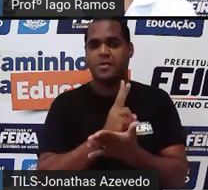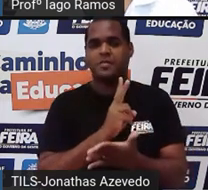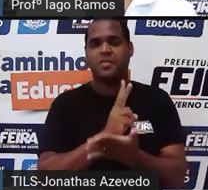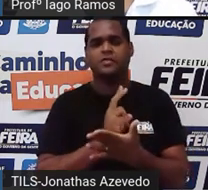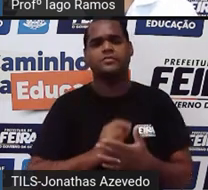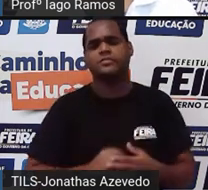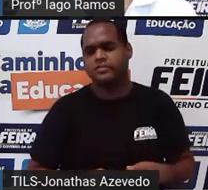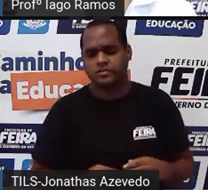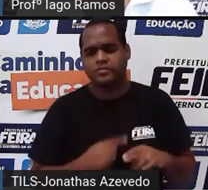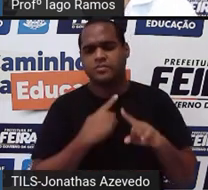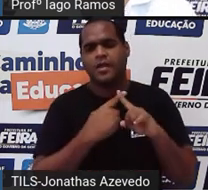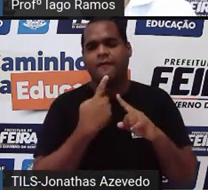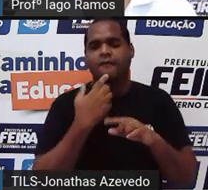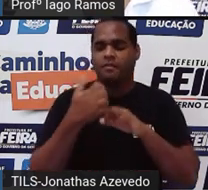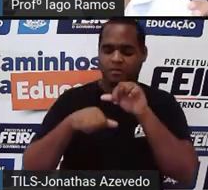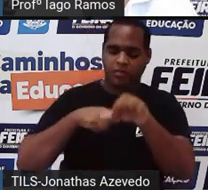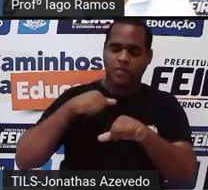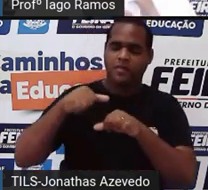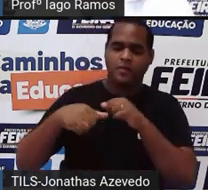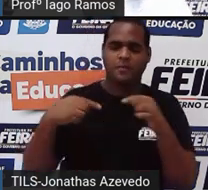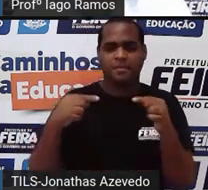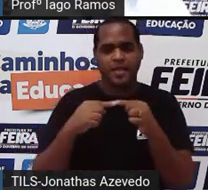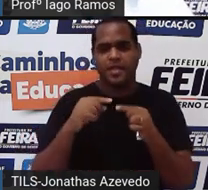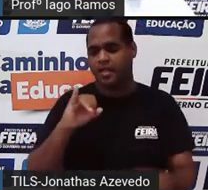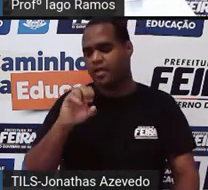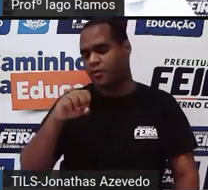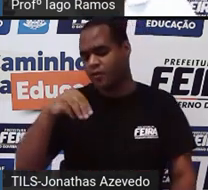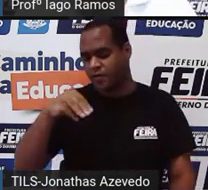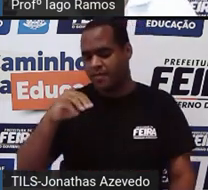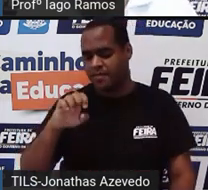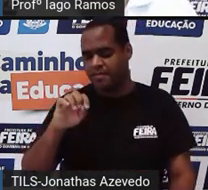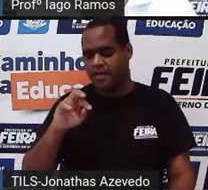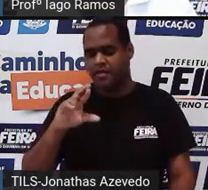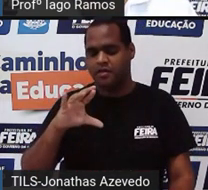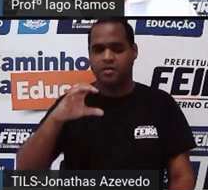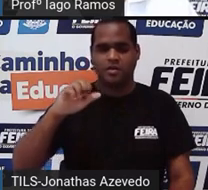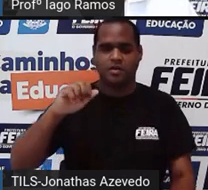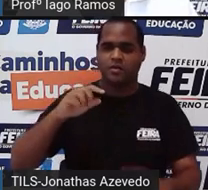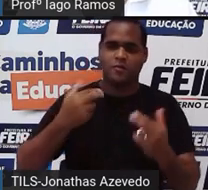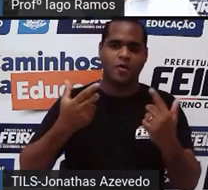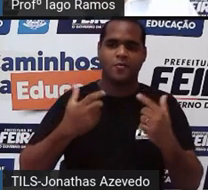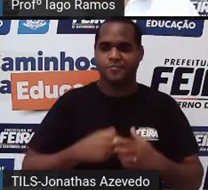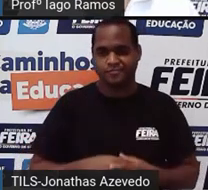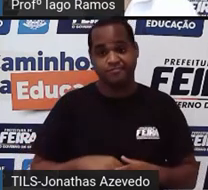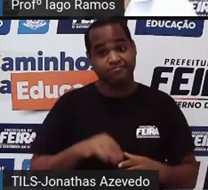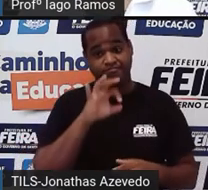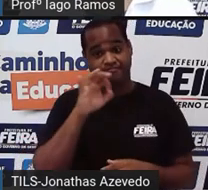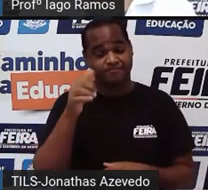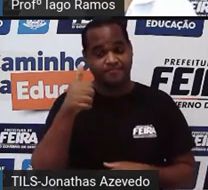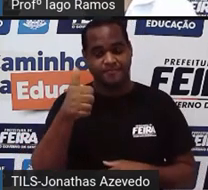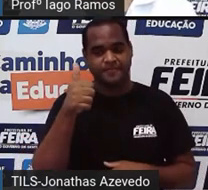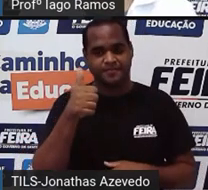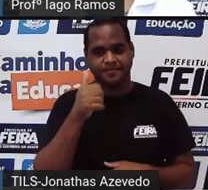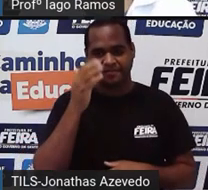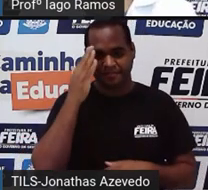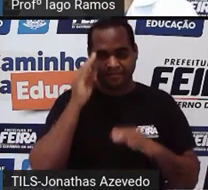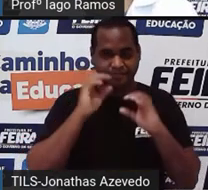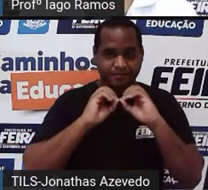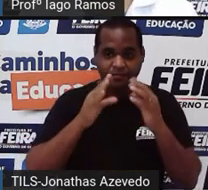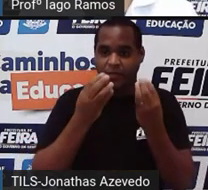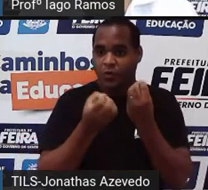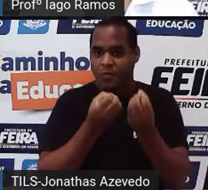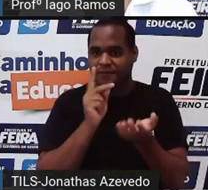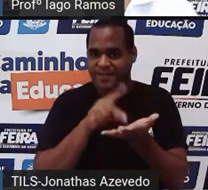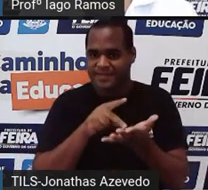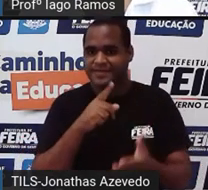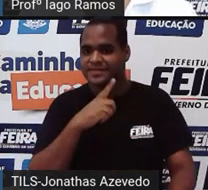gente tá falando de um tipo de transformação isométrica tá bom beleza mas deixa eu ver se você entendeu de